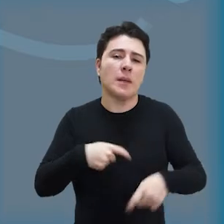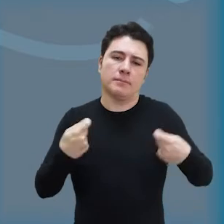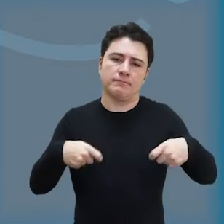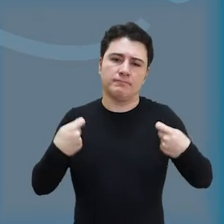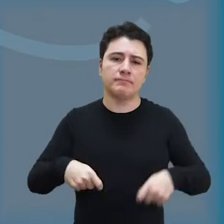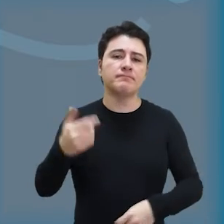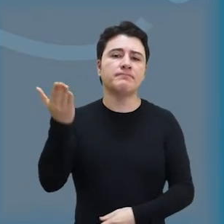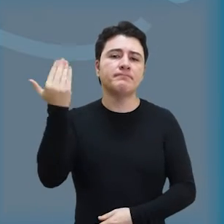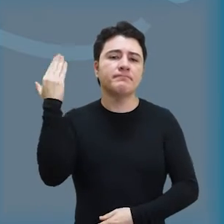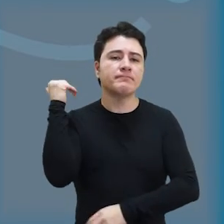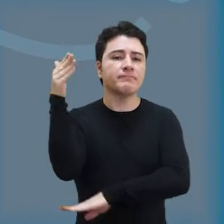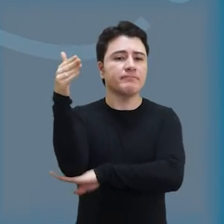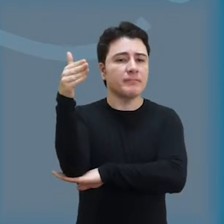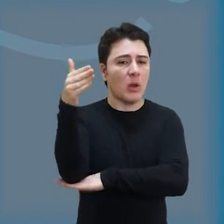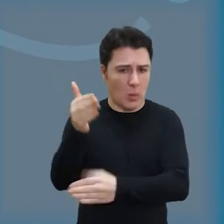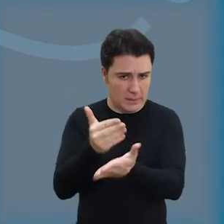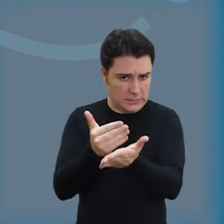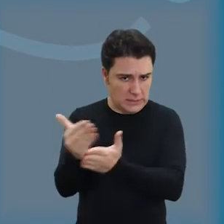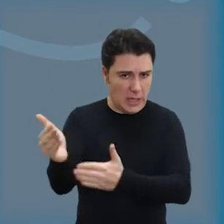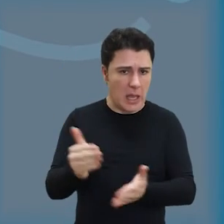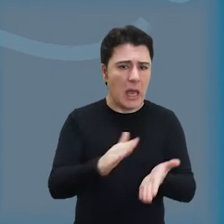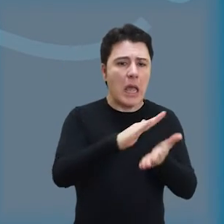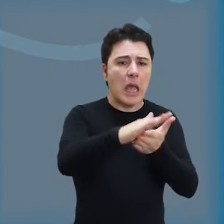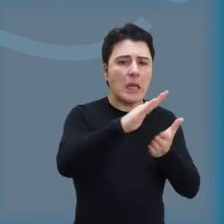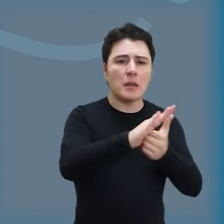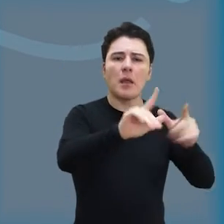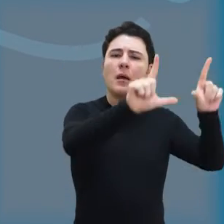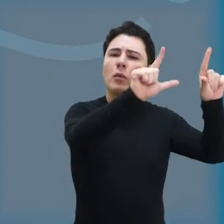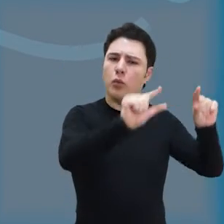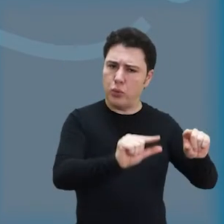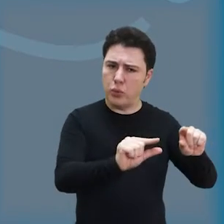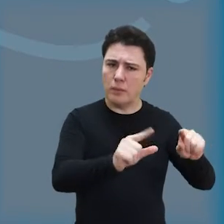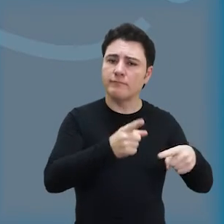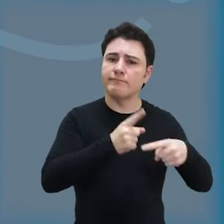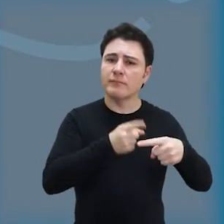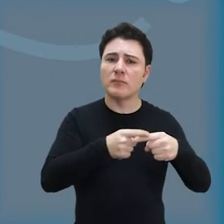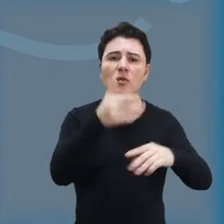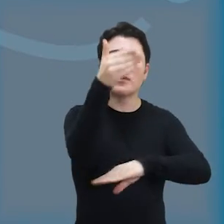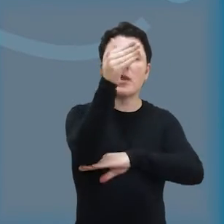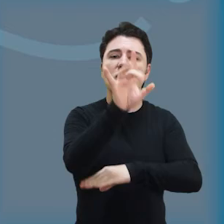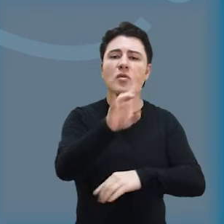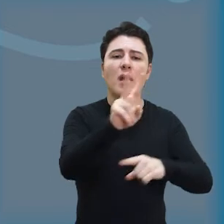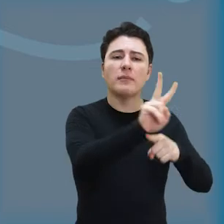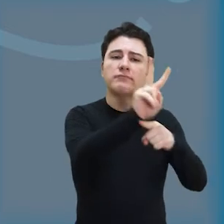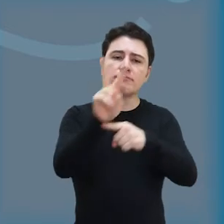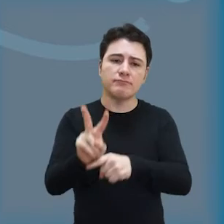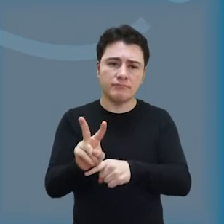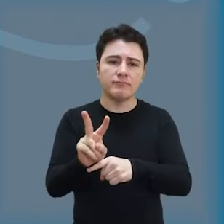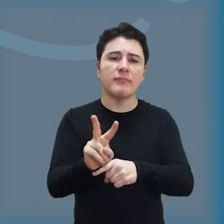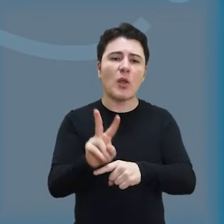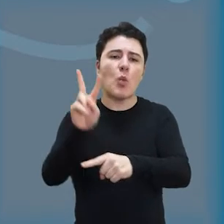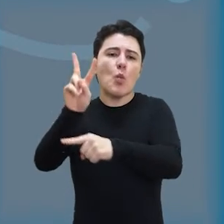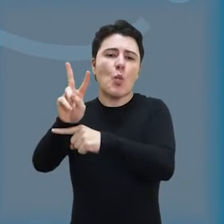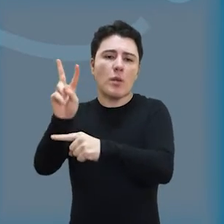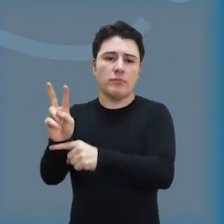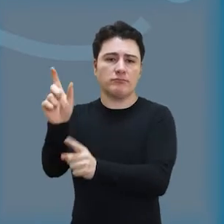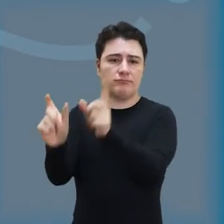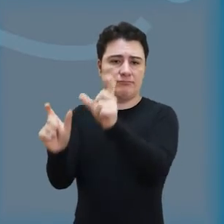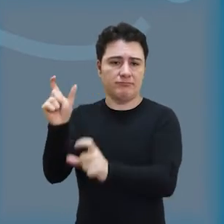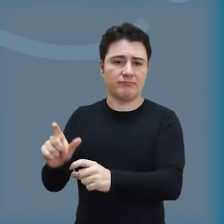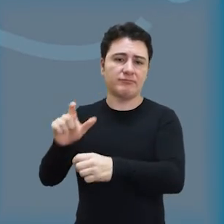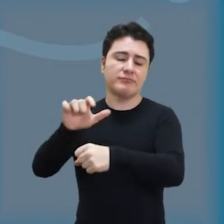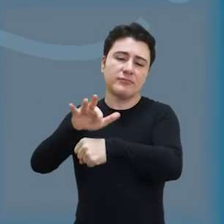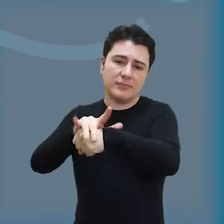cada serviço prestado. No começo do hotel Covid, a informação era a de que eles seriam reduzidos, pois se tratava de uma